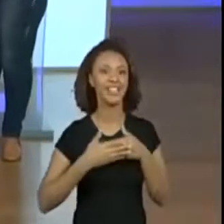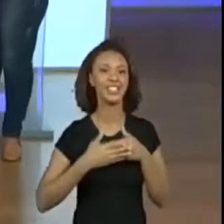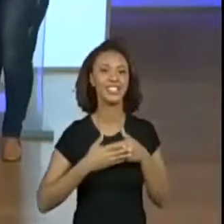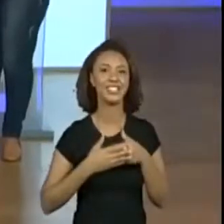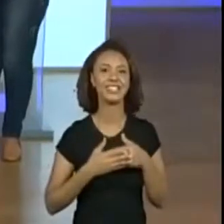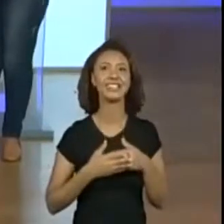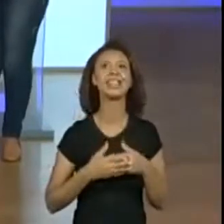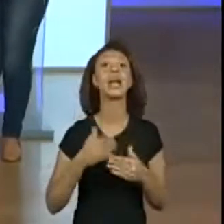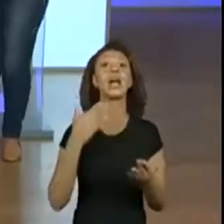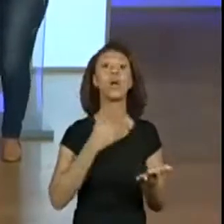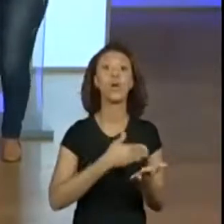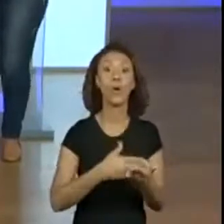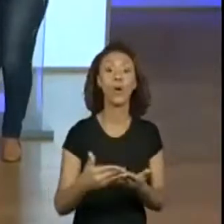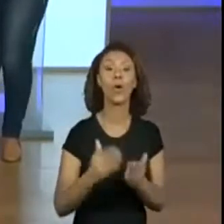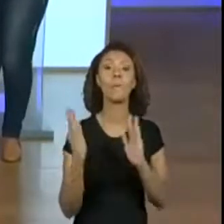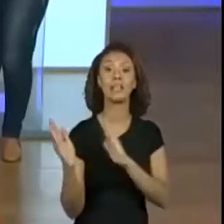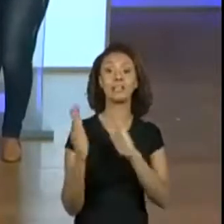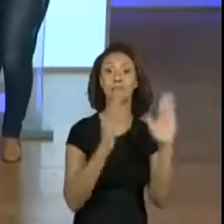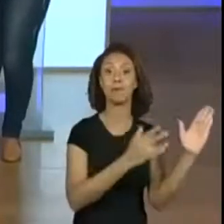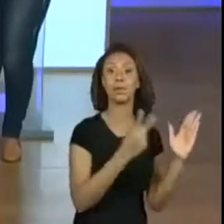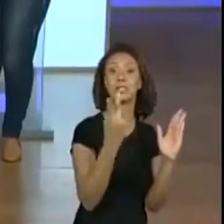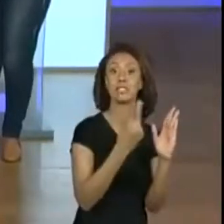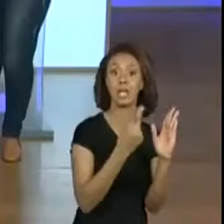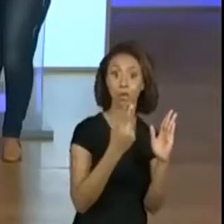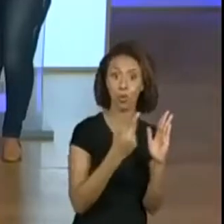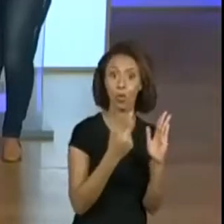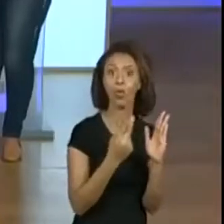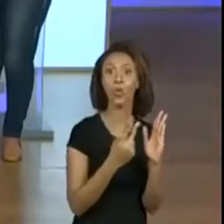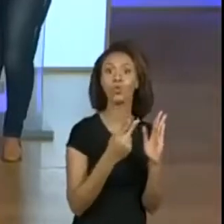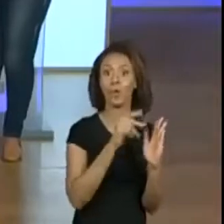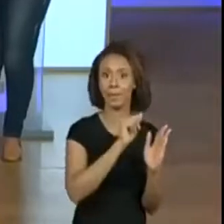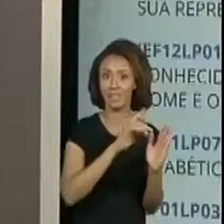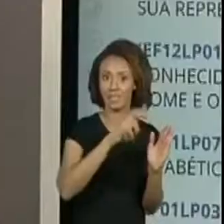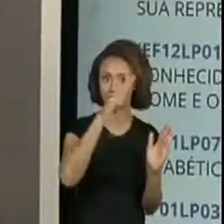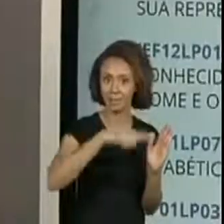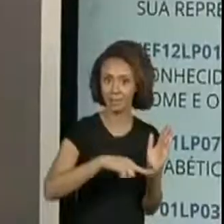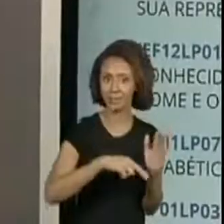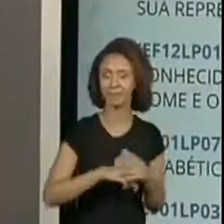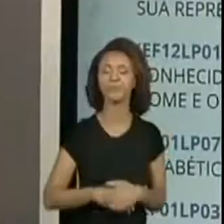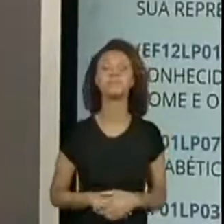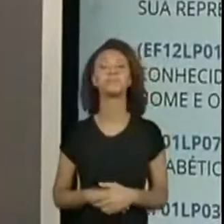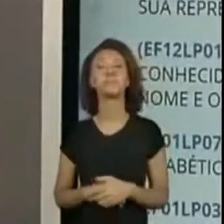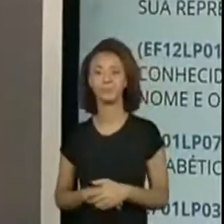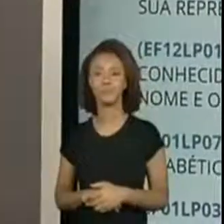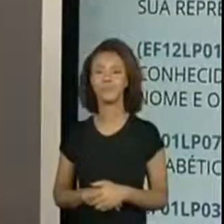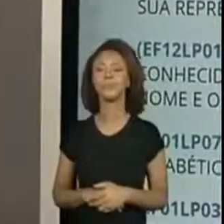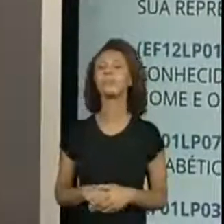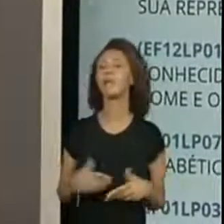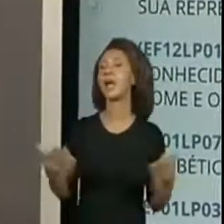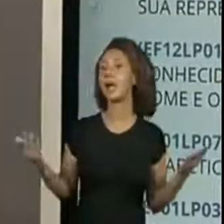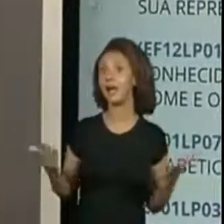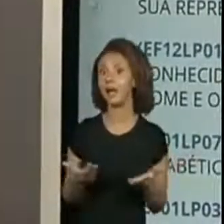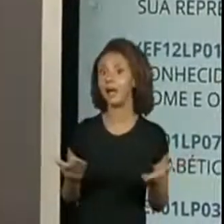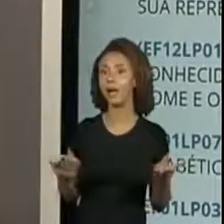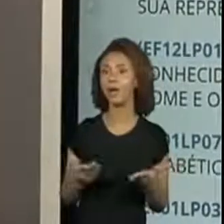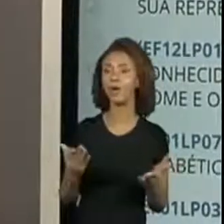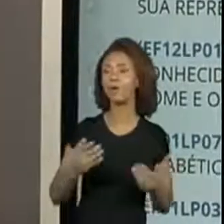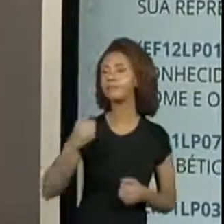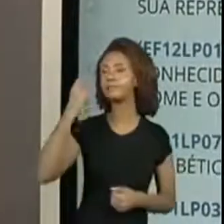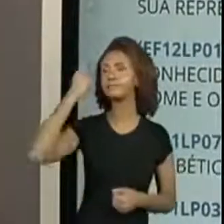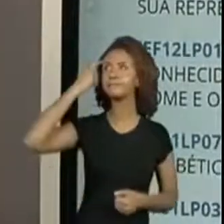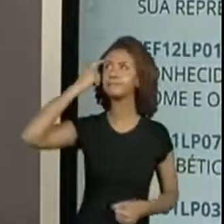a começa a segunda etapa fazendo a leitura do alfabeto, tá? Ao contrário. Muito bem. Então, agora a gente vai pensar